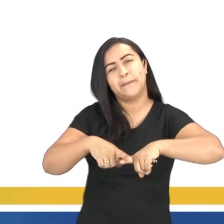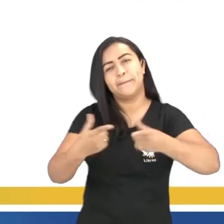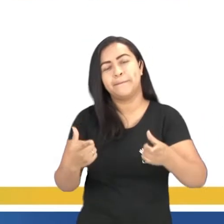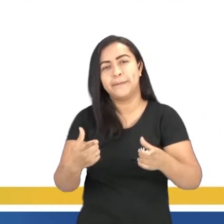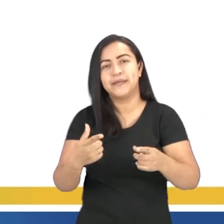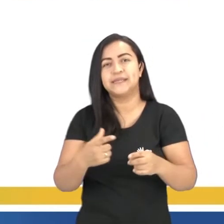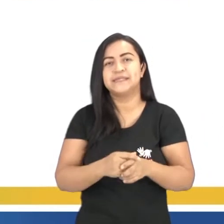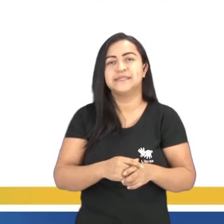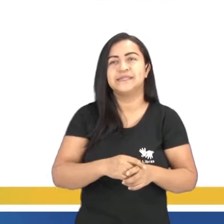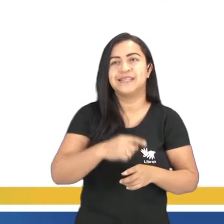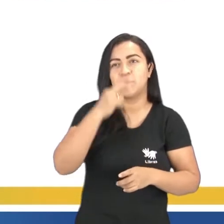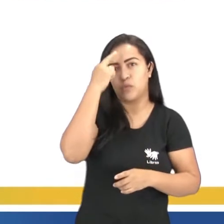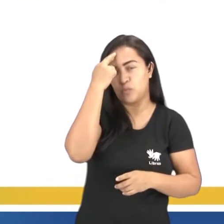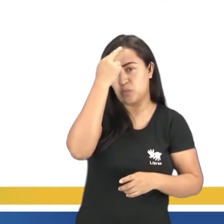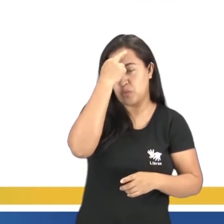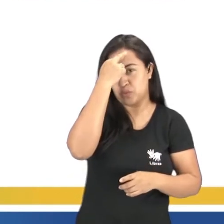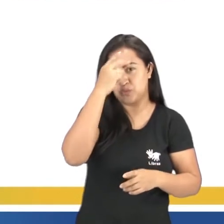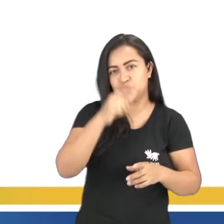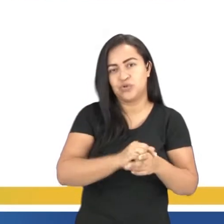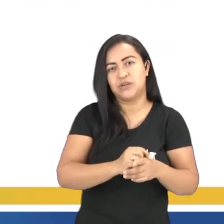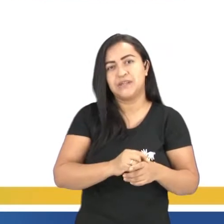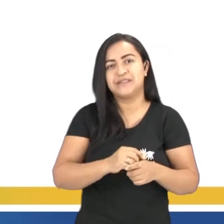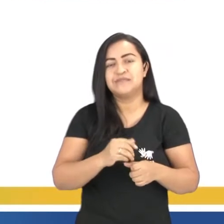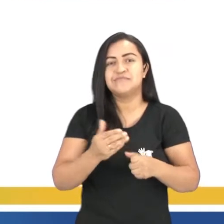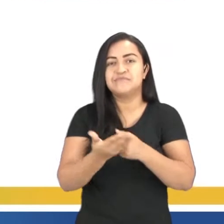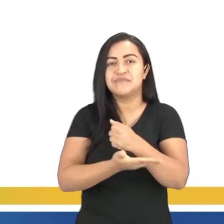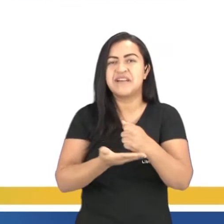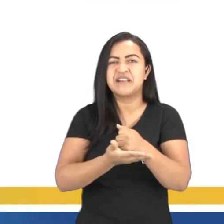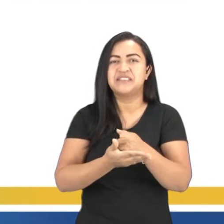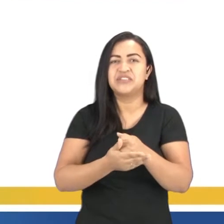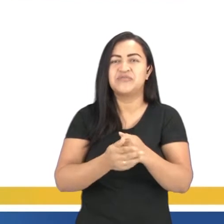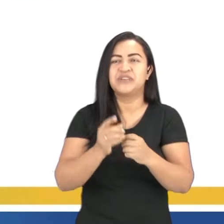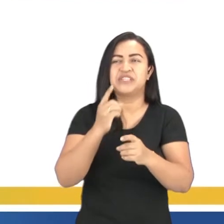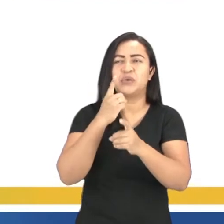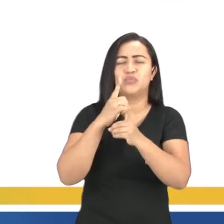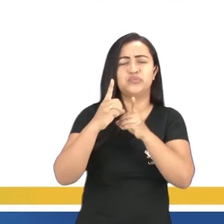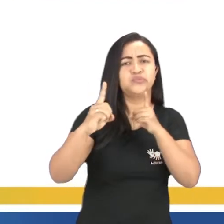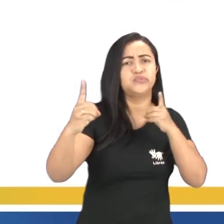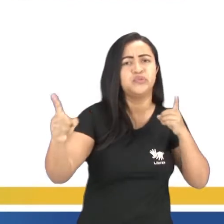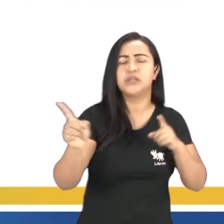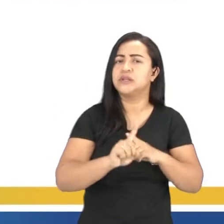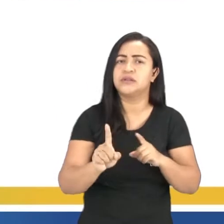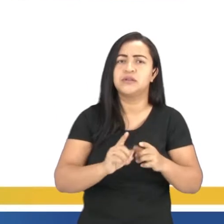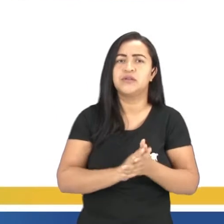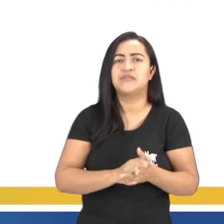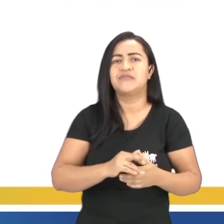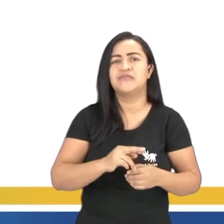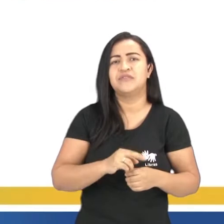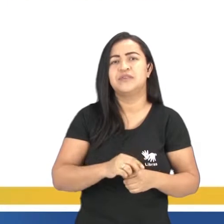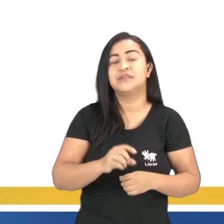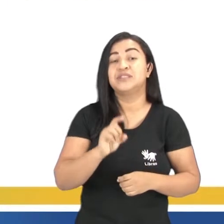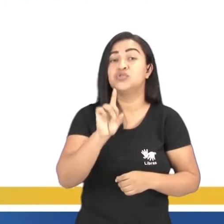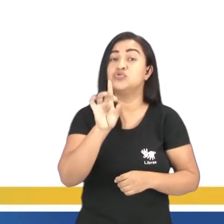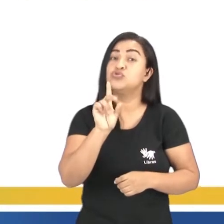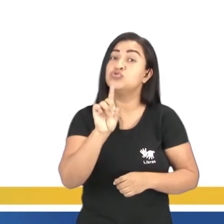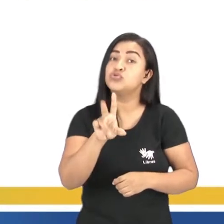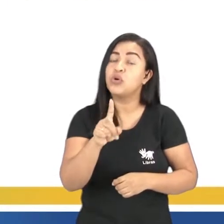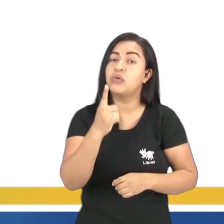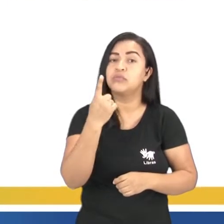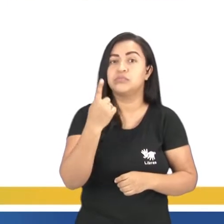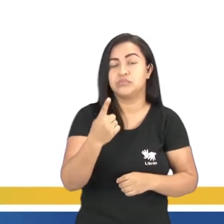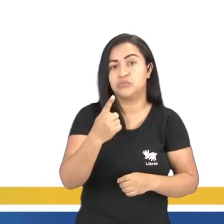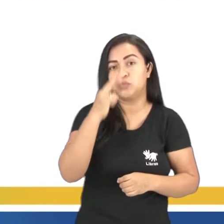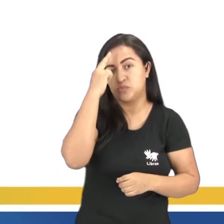básico, ou seja, não vai ser alongado, não vai ter vários conflitos dentro daquela história. Vai ser apenas um